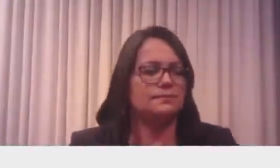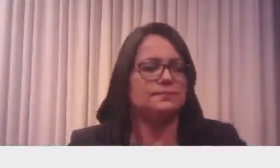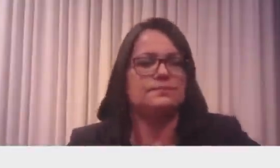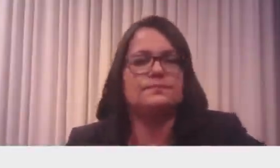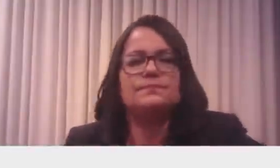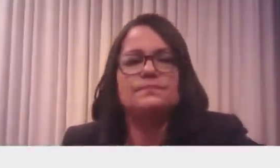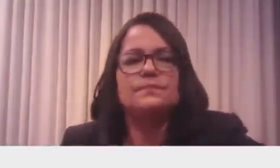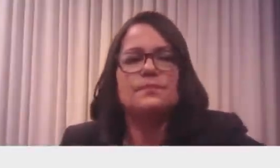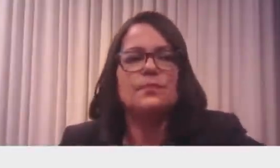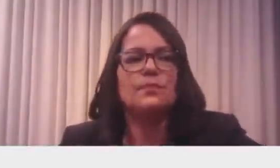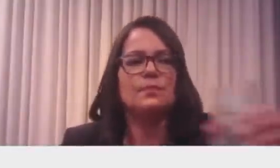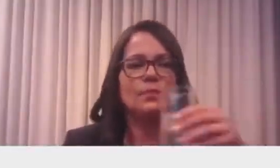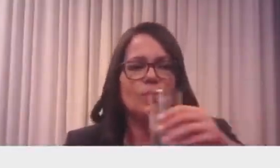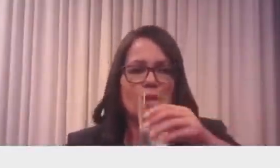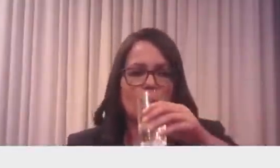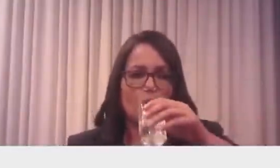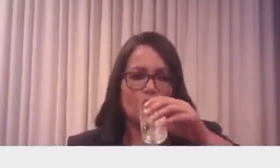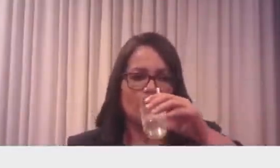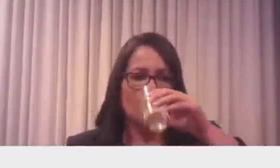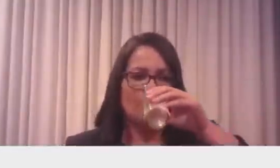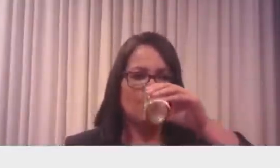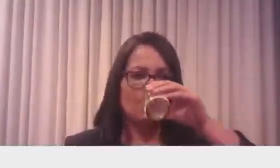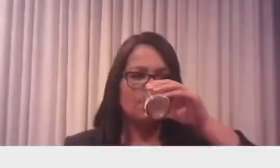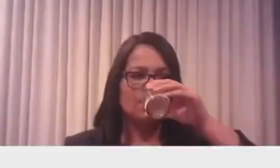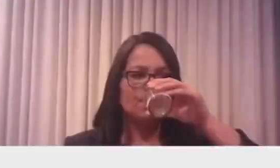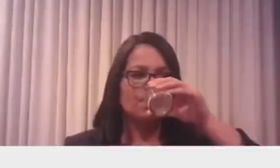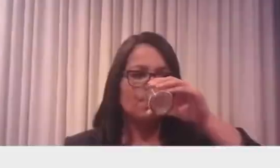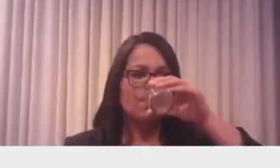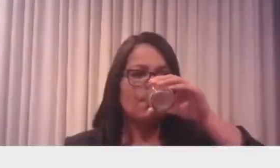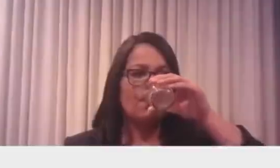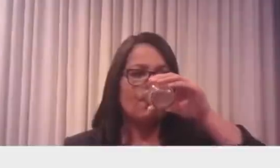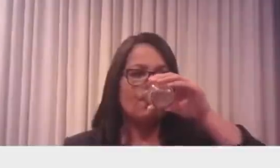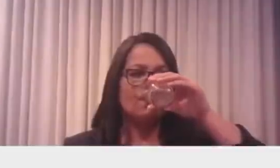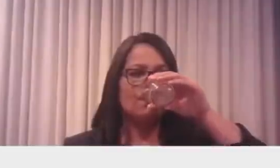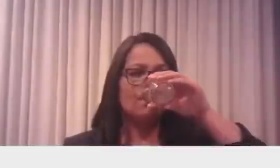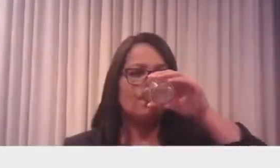Vamos lá, vamos lá, vai achar aqui, vamos achar. Pô, bagunça aí, cara.